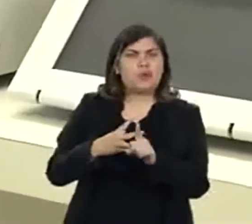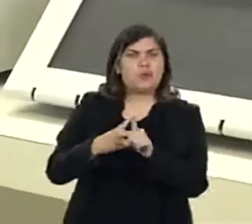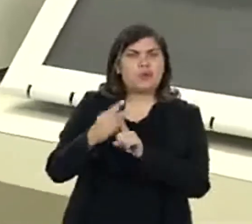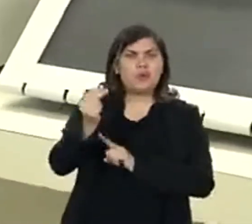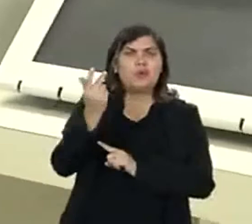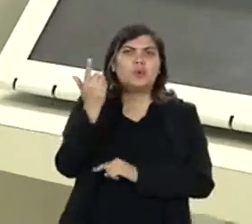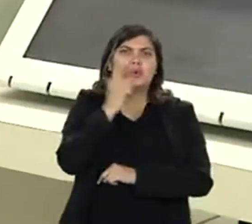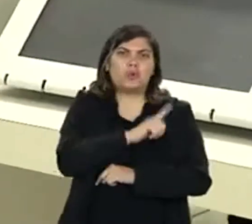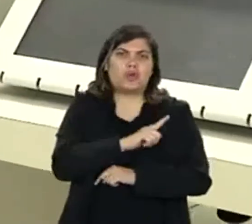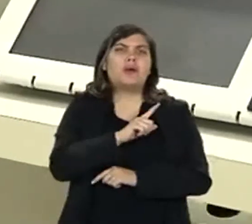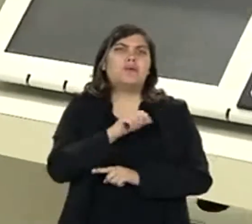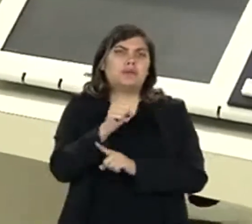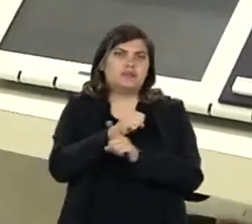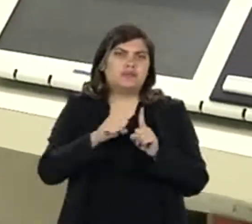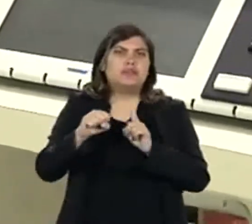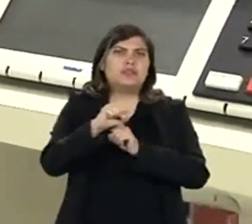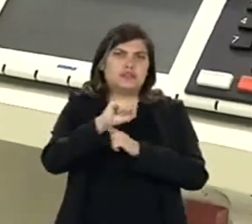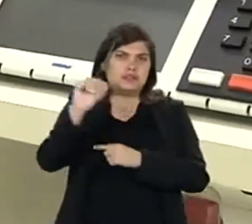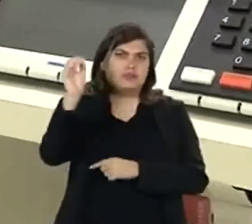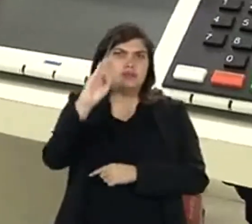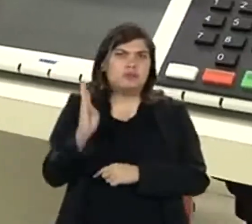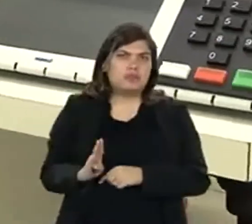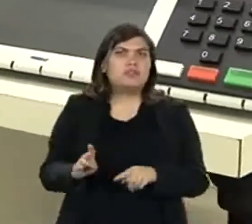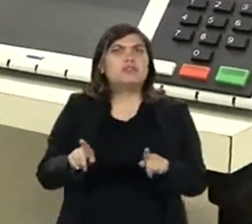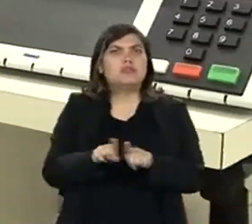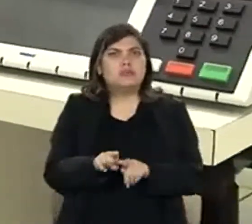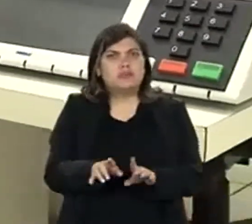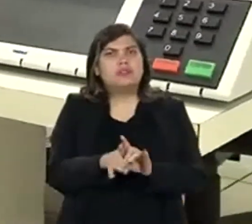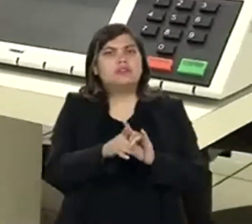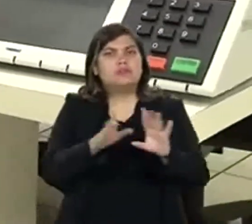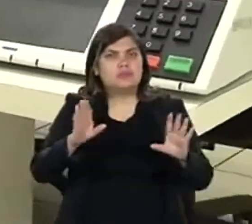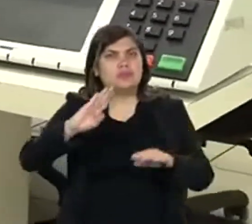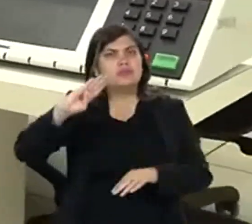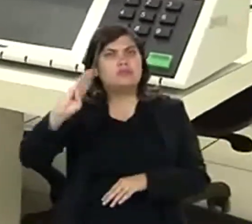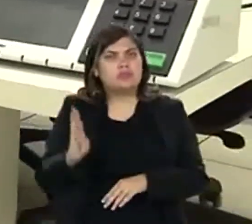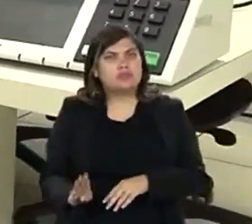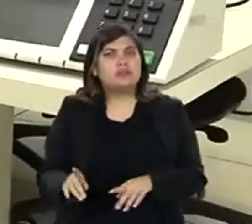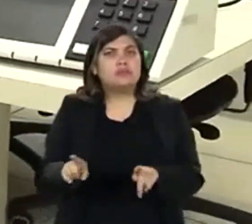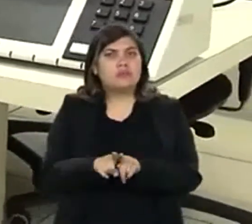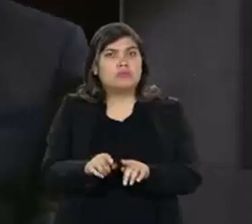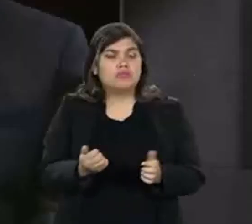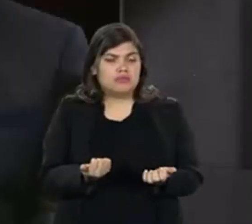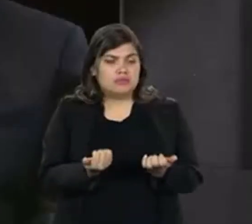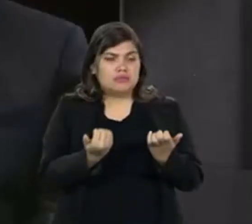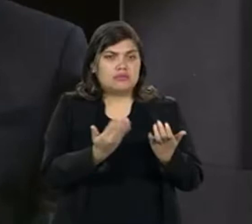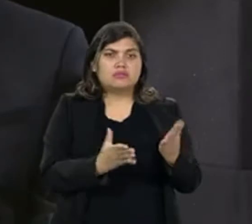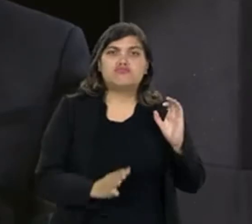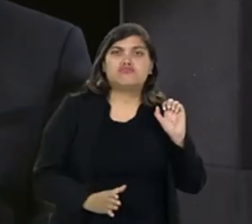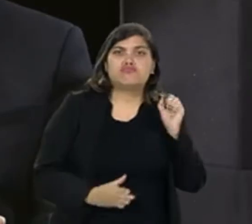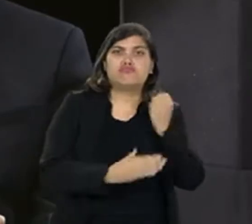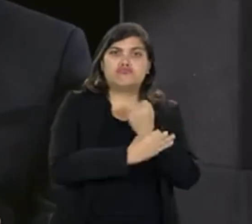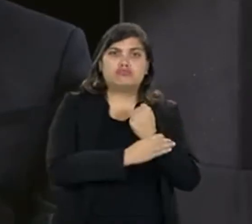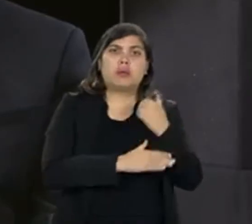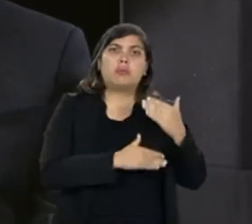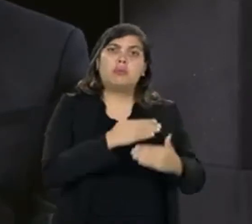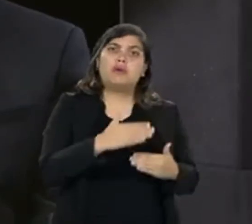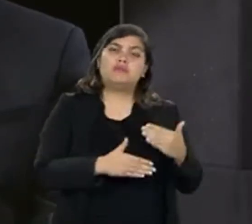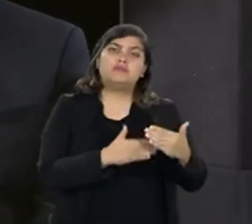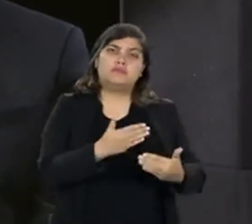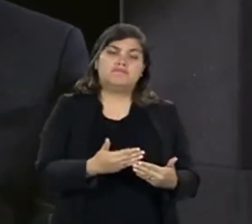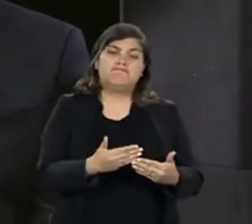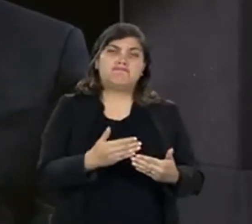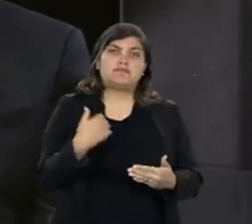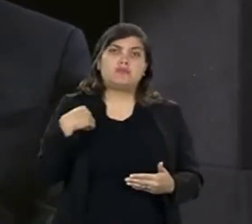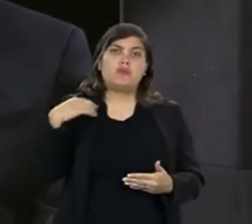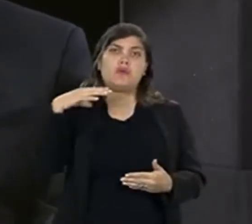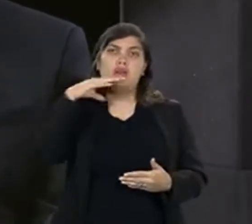uma conquista muito importante para a sociedade brasileira, para a democracia brasileira, porque deu muito mais segurança